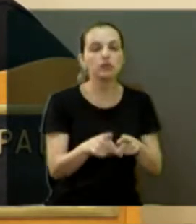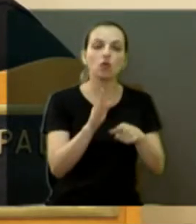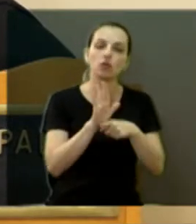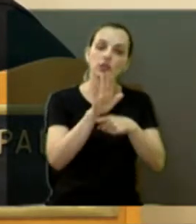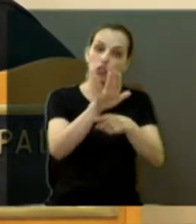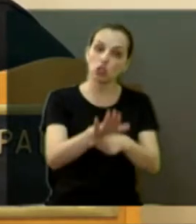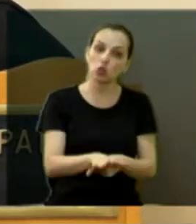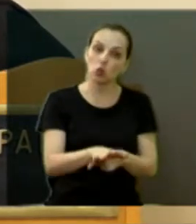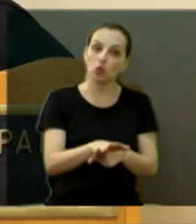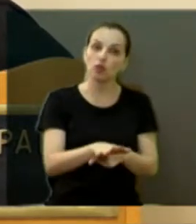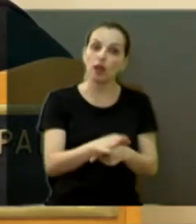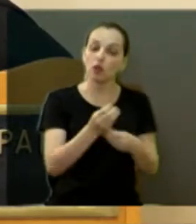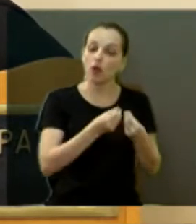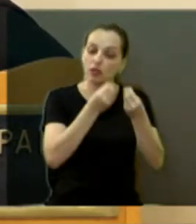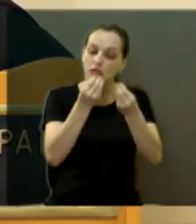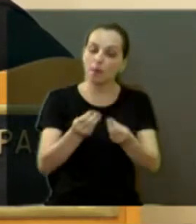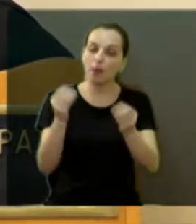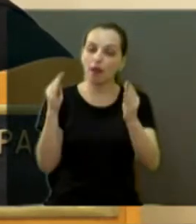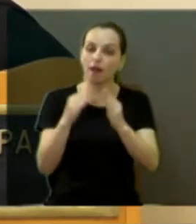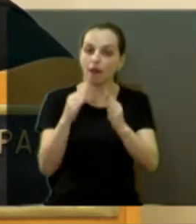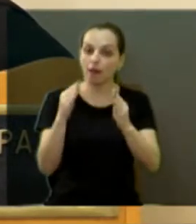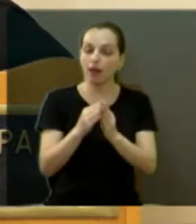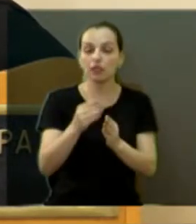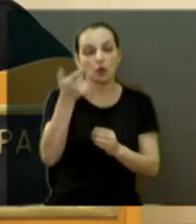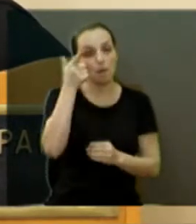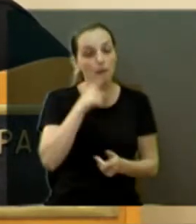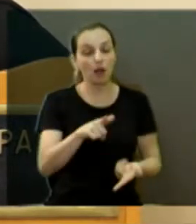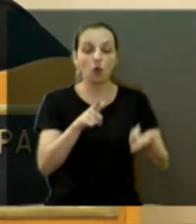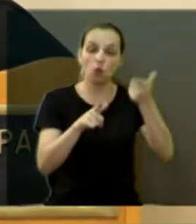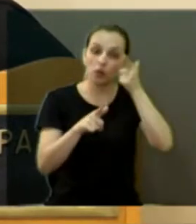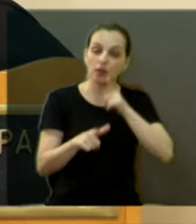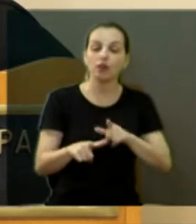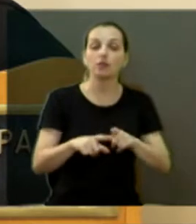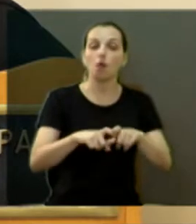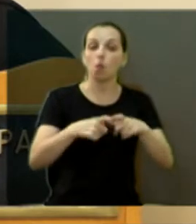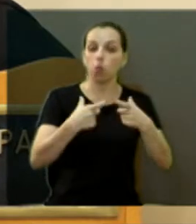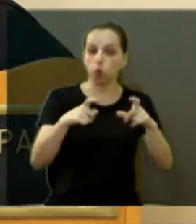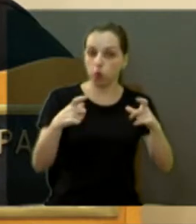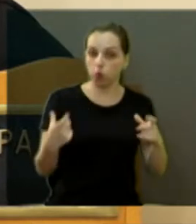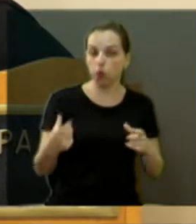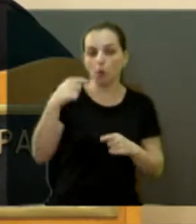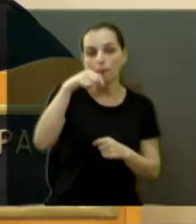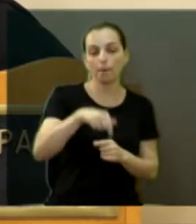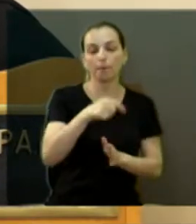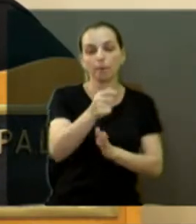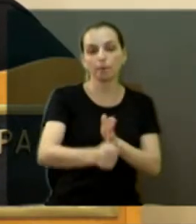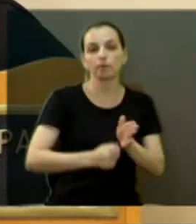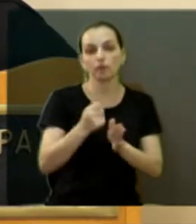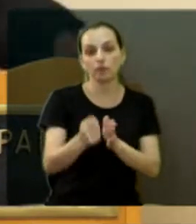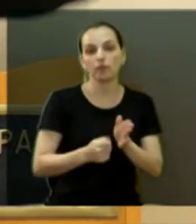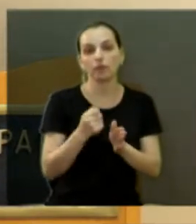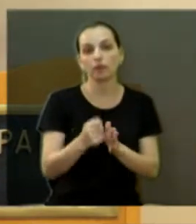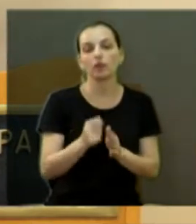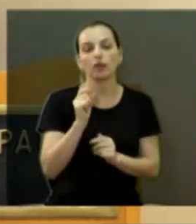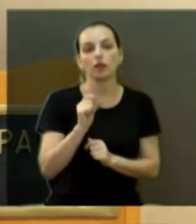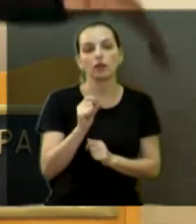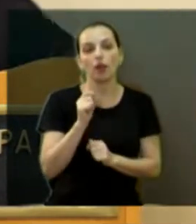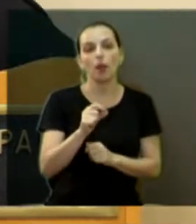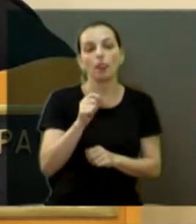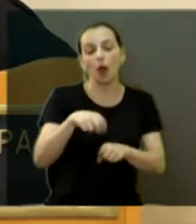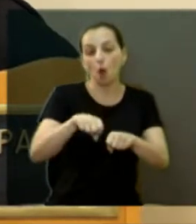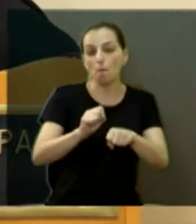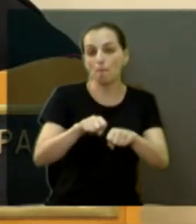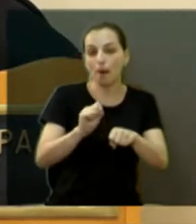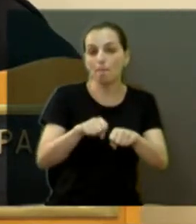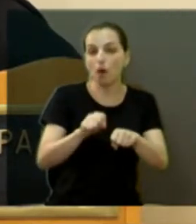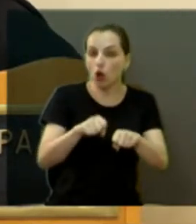com esse remédio em casa. Isso é uma vitória muito grande para a nossa cidade de Araquara. Olha lá, está vendo? Aquela motinha ali que vai levar os